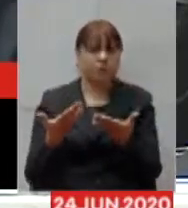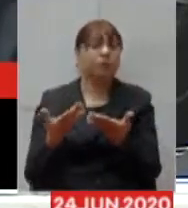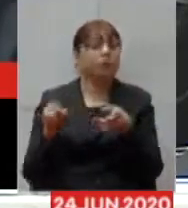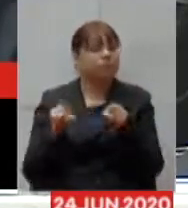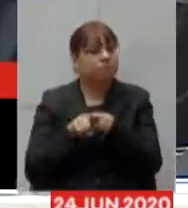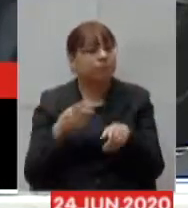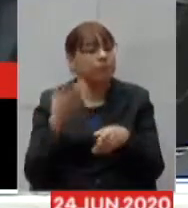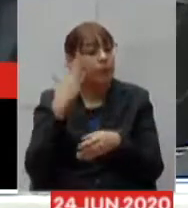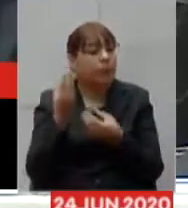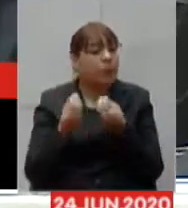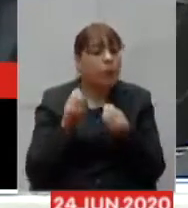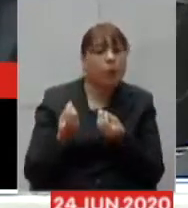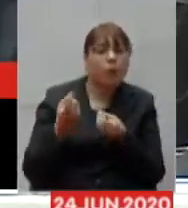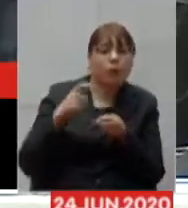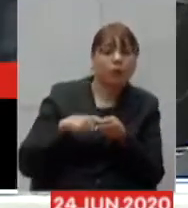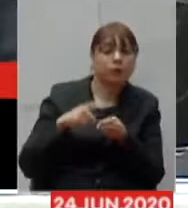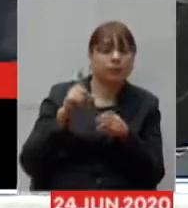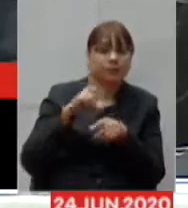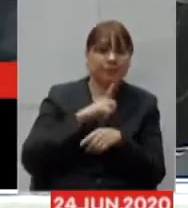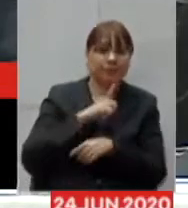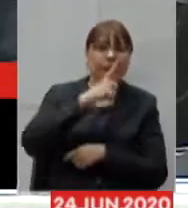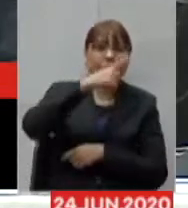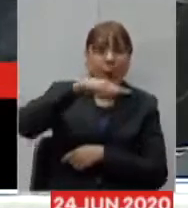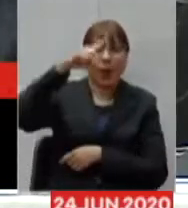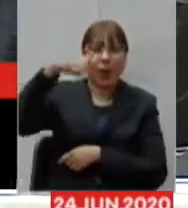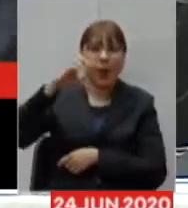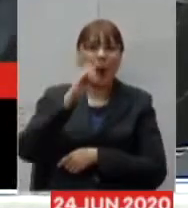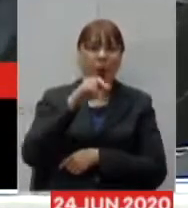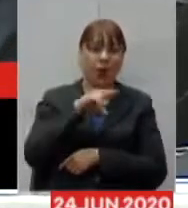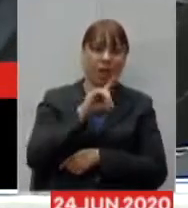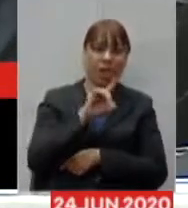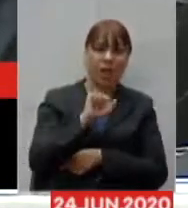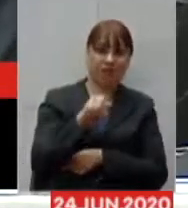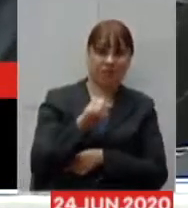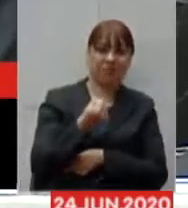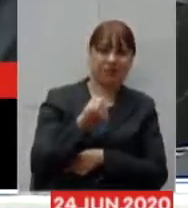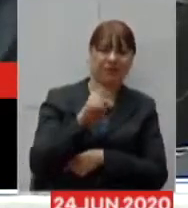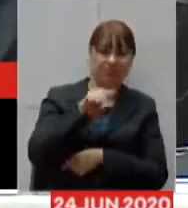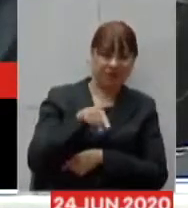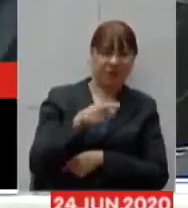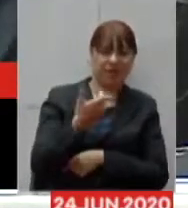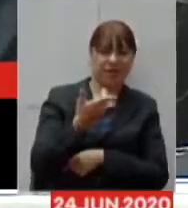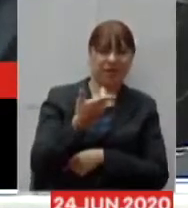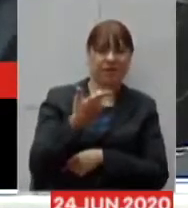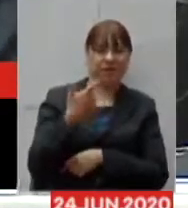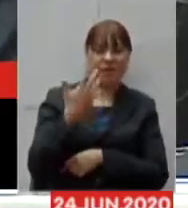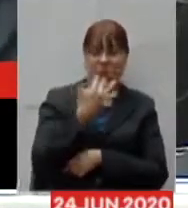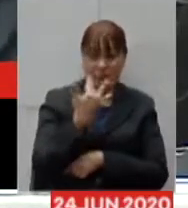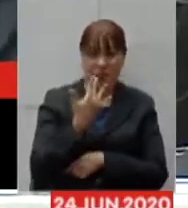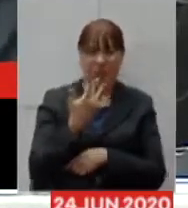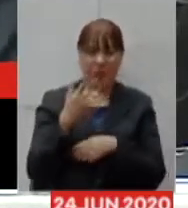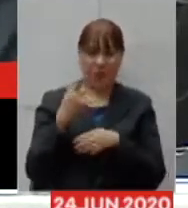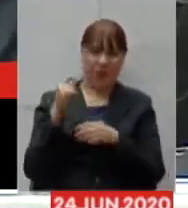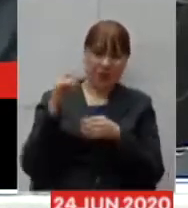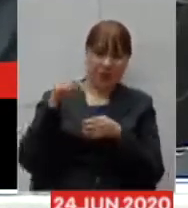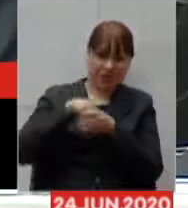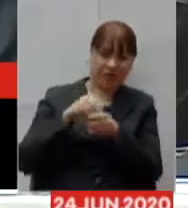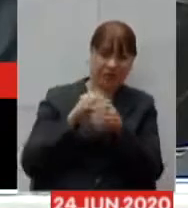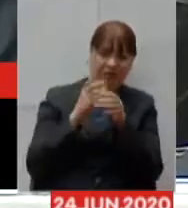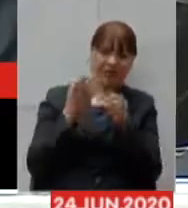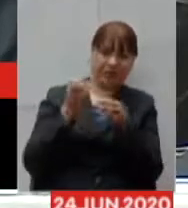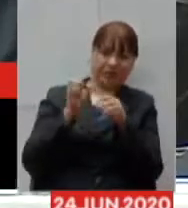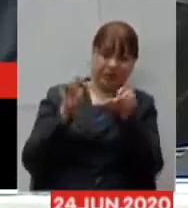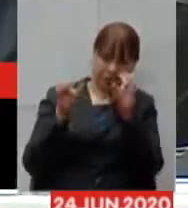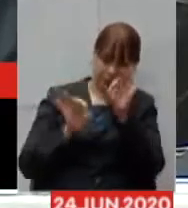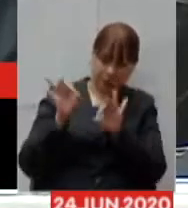ou seja essa ideia das ondas ela está acontecendo agora e ela vai acontecer em vários momentos da epidemia